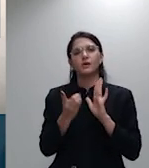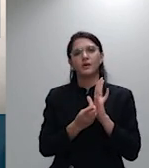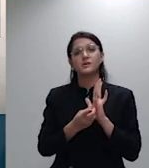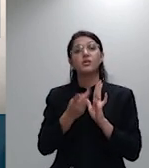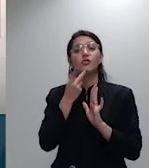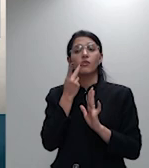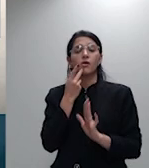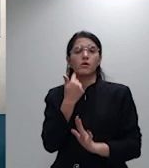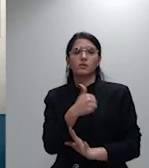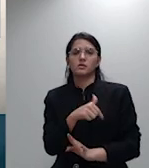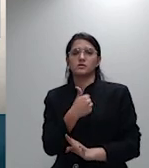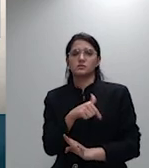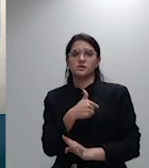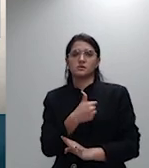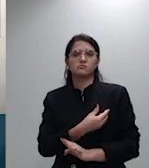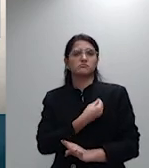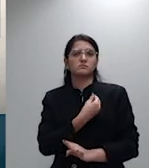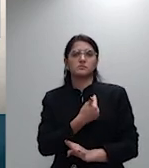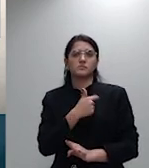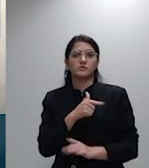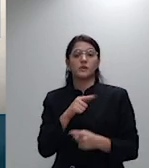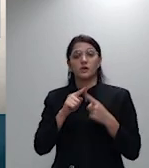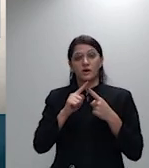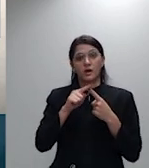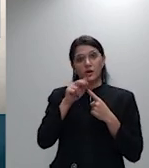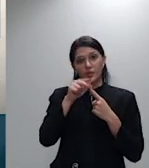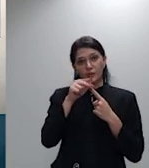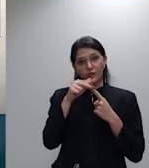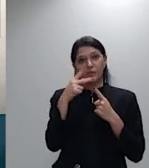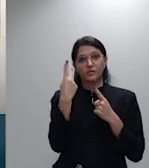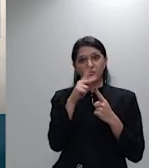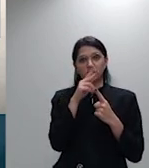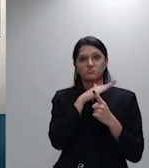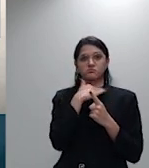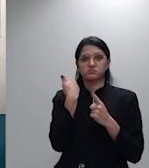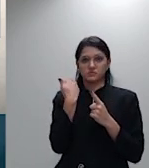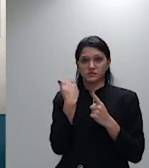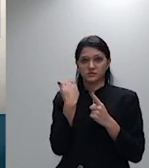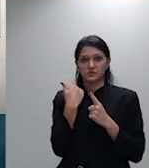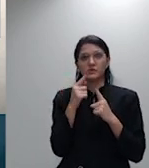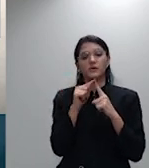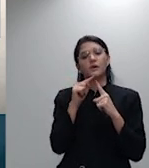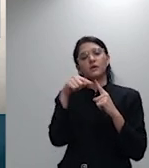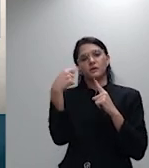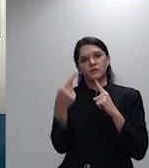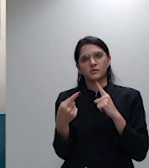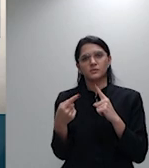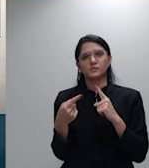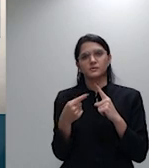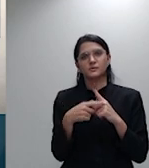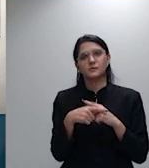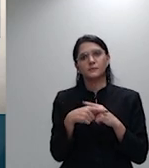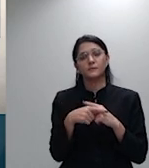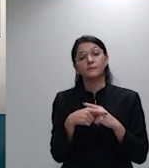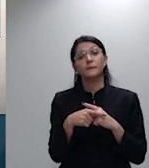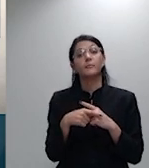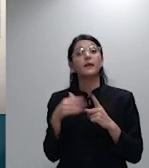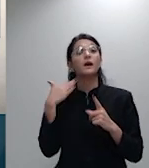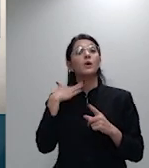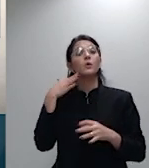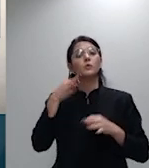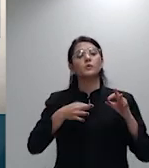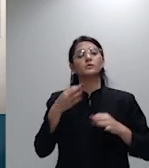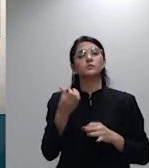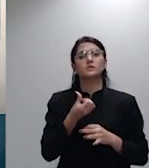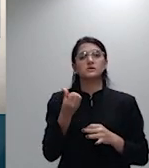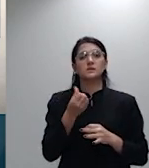falecido dos autores e a demandada o juízo da sexta vara de família declarou nula